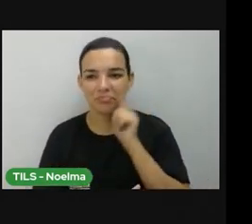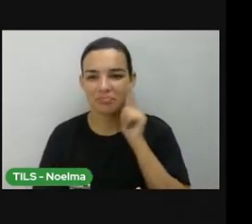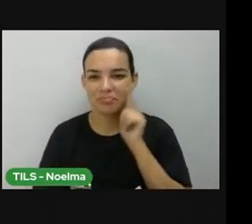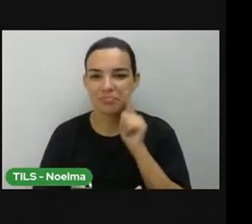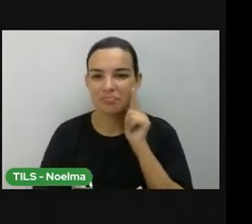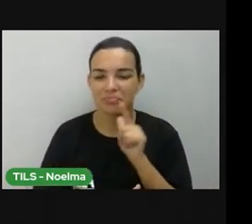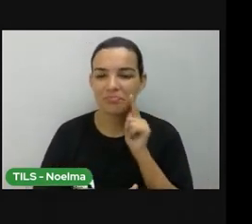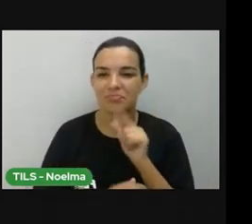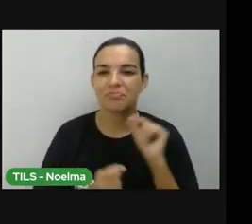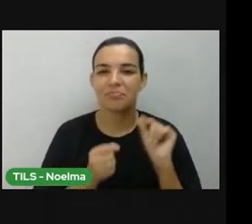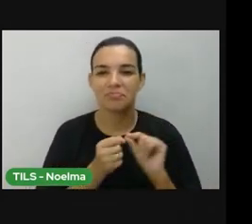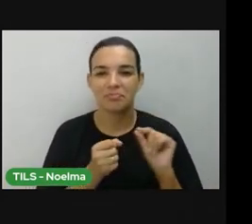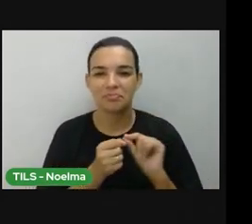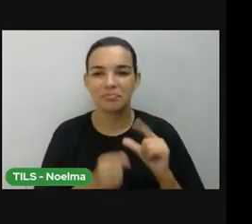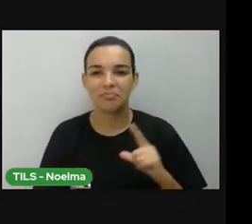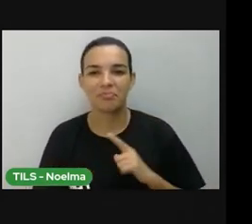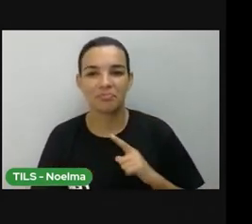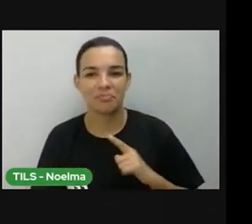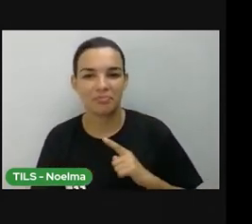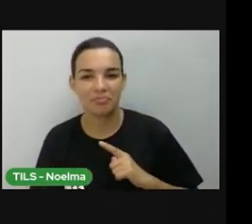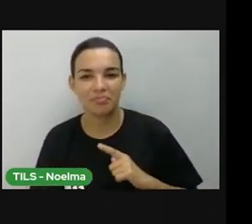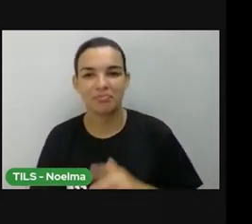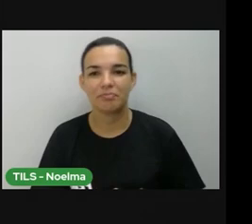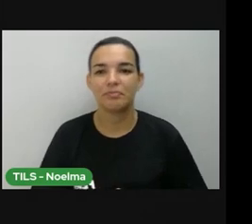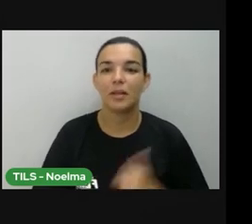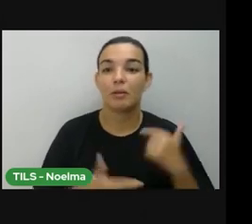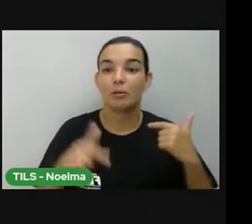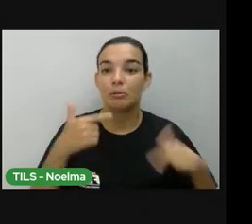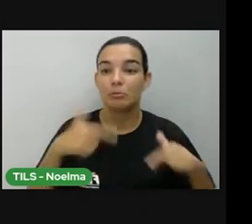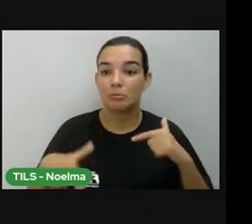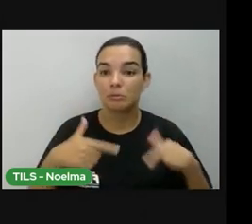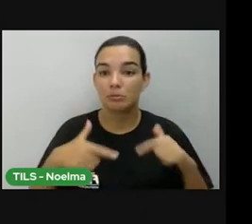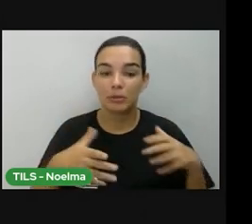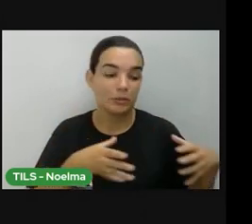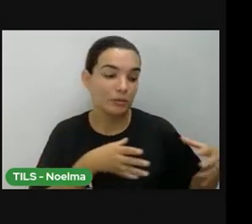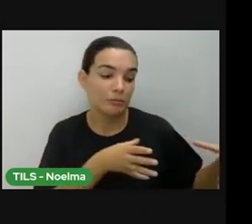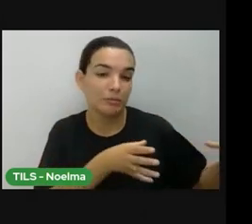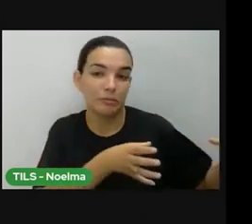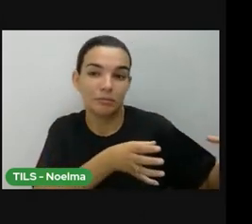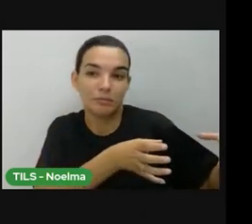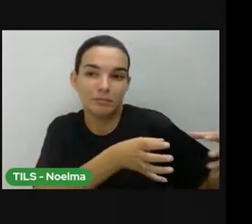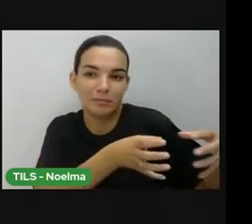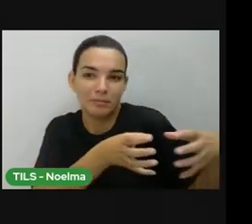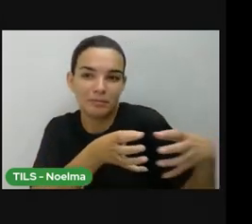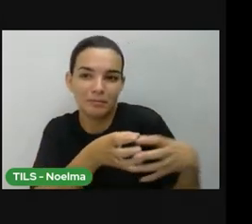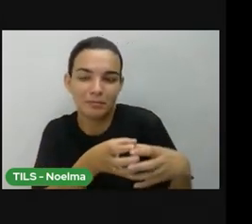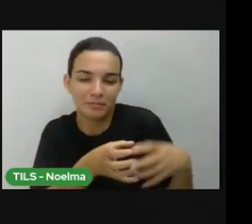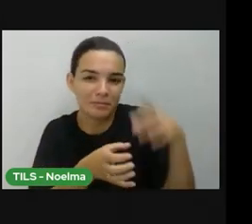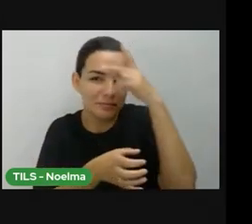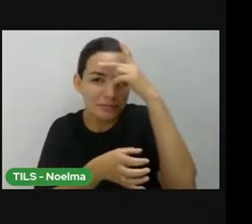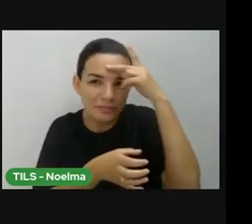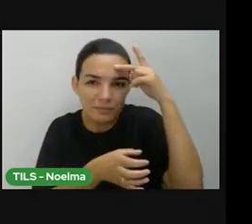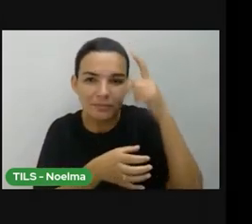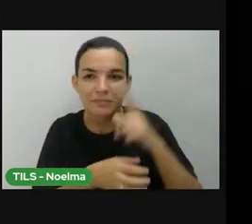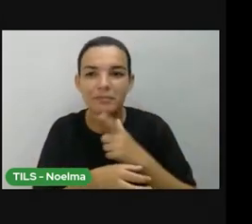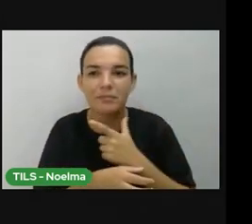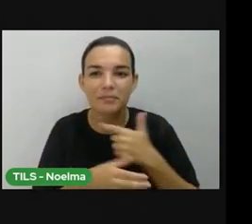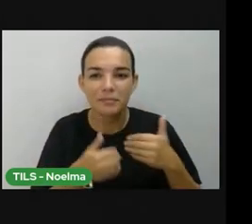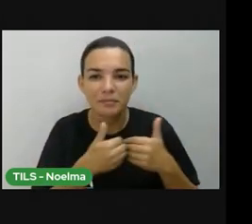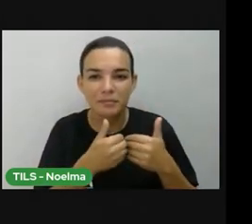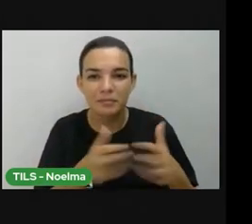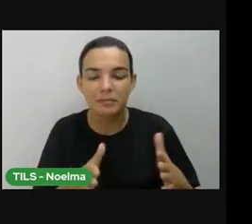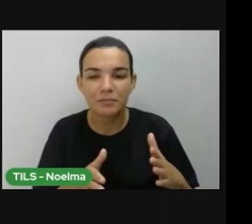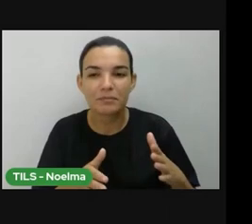os jovens vêm participar, no dia do trabalho comunitário, se os pais não pudessem, mandavam os filhos, vindo trabalhar, não é? No dia de sábado,